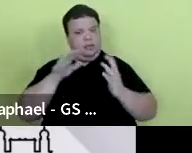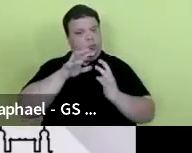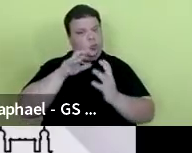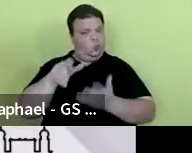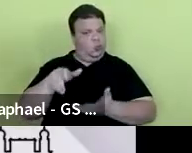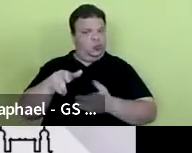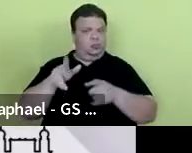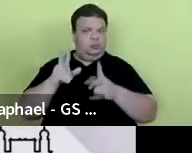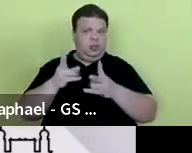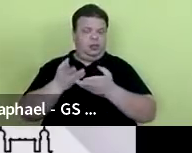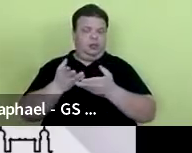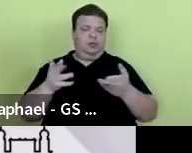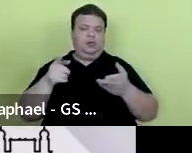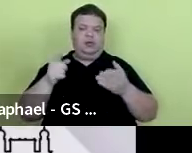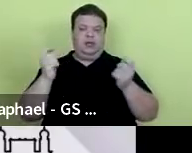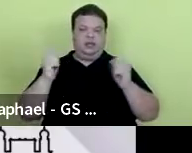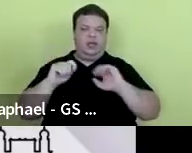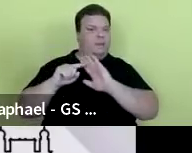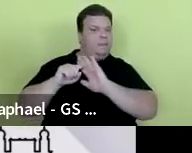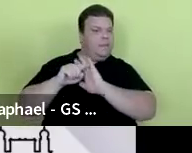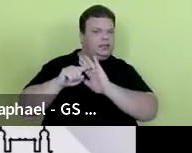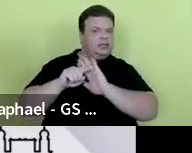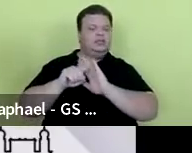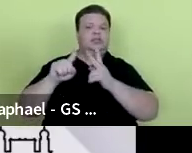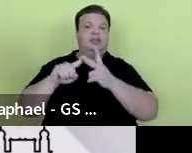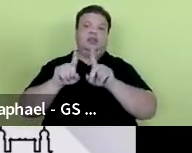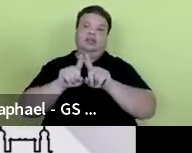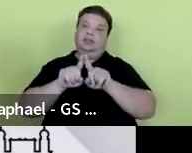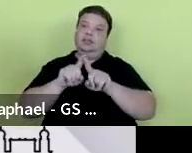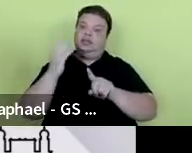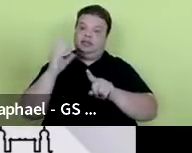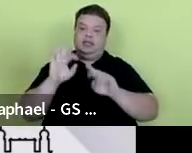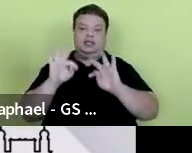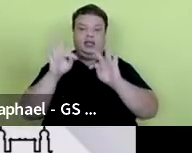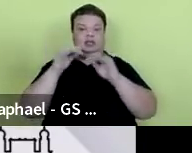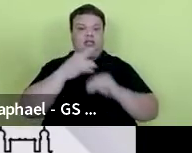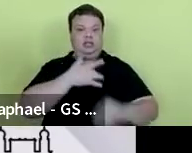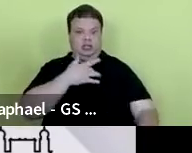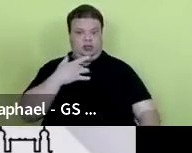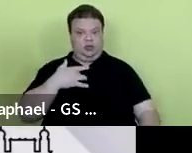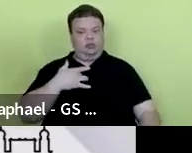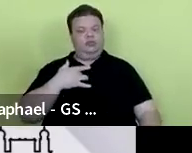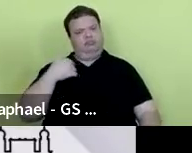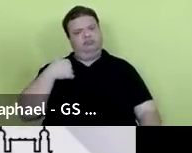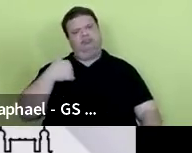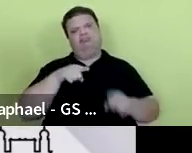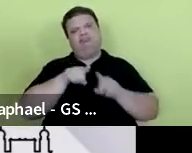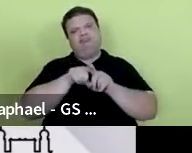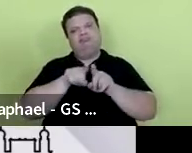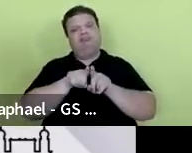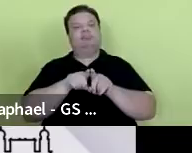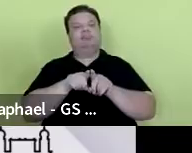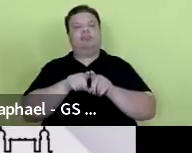da pesquisa em ciência, tecnologia e saúde, eu também, muitas vezes,